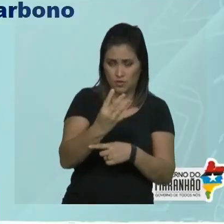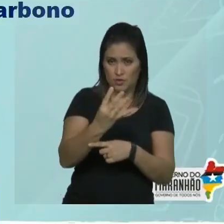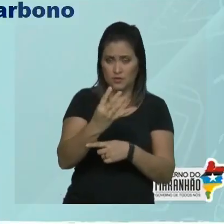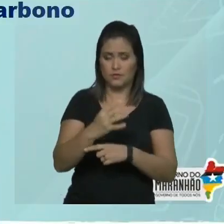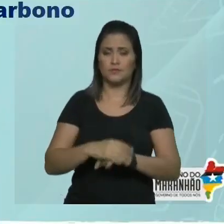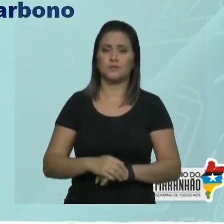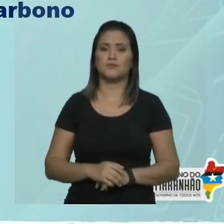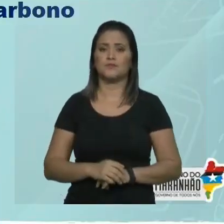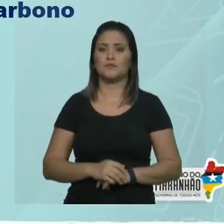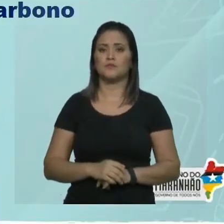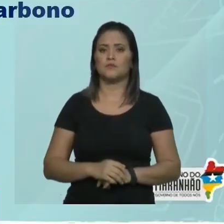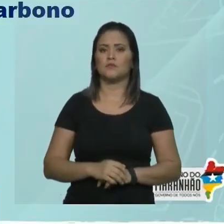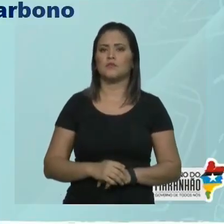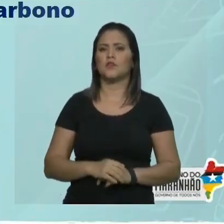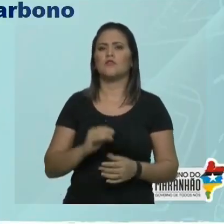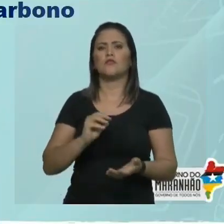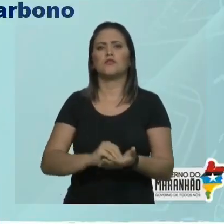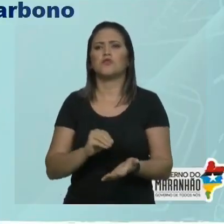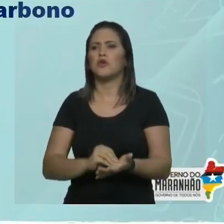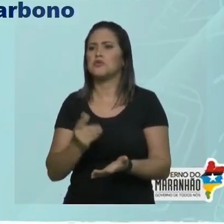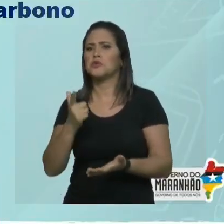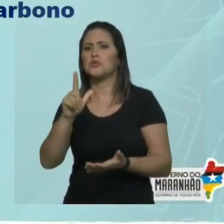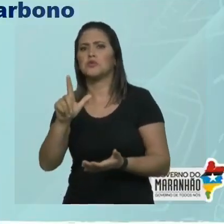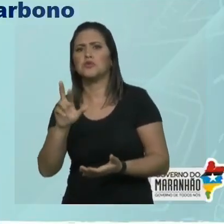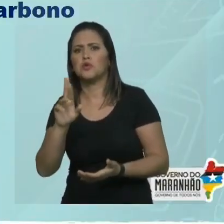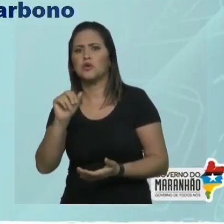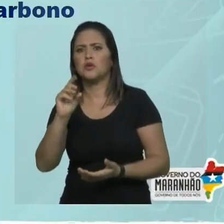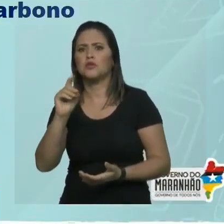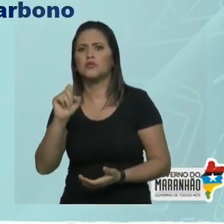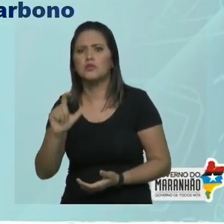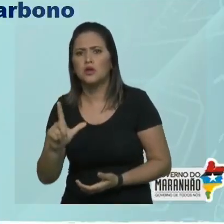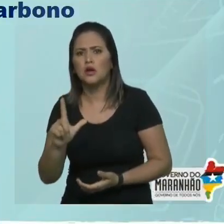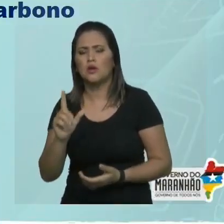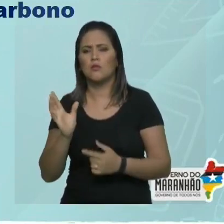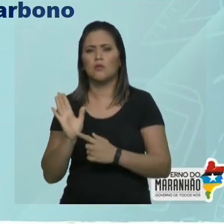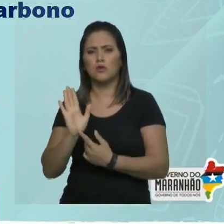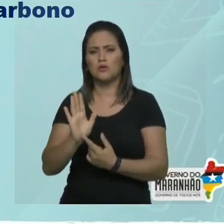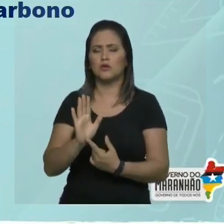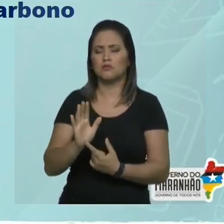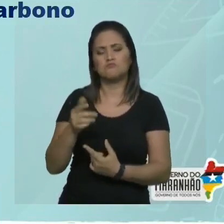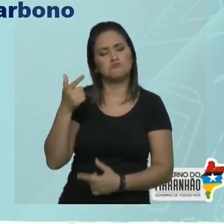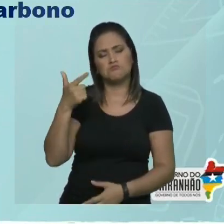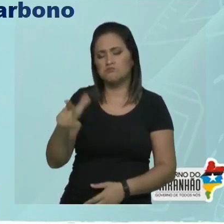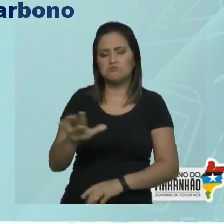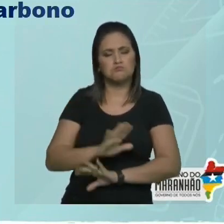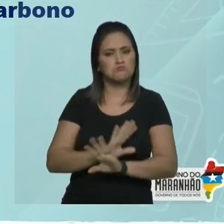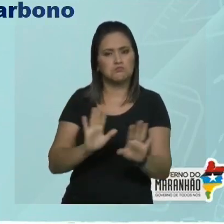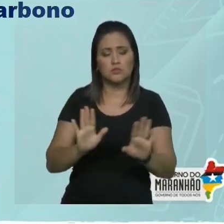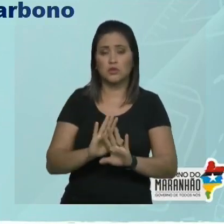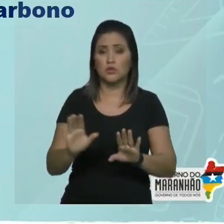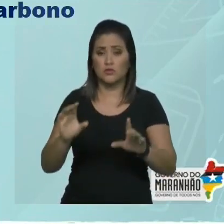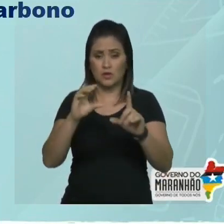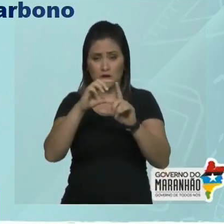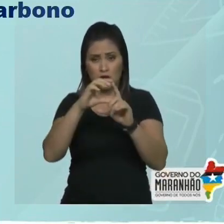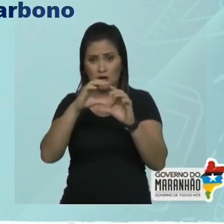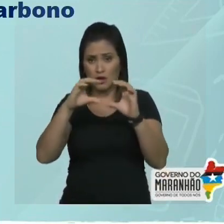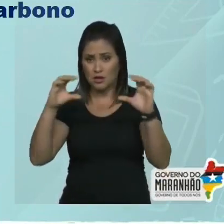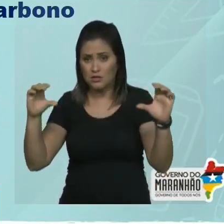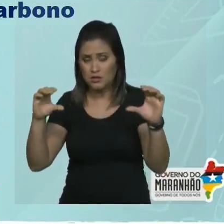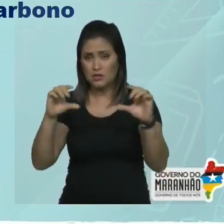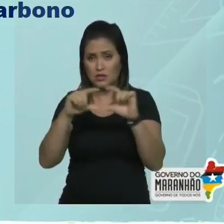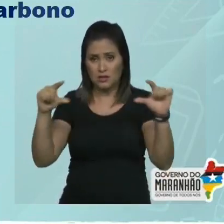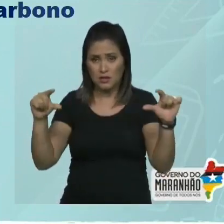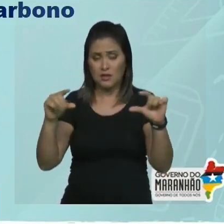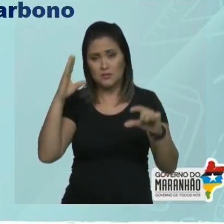Tem mais algum radical para você indicar aqui? Não. Então você vai para a cadeia principal. Tem quantos na cadeia principal? Um, dois, três, quatro, cinco, seis,